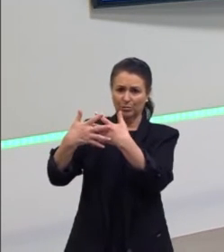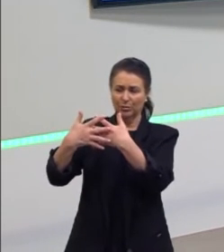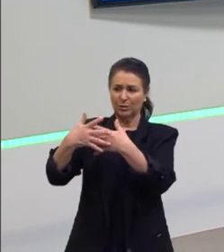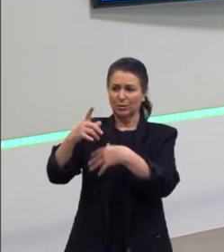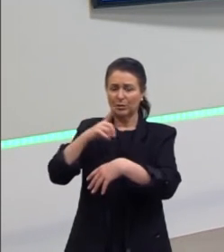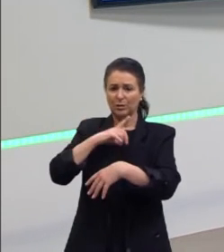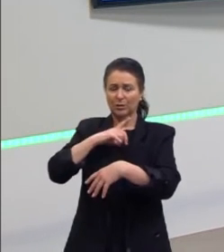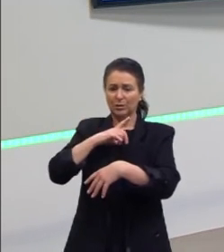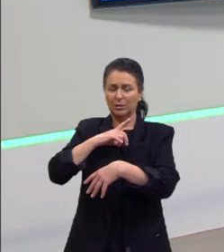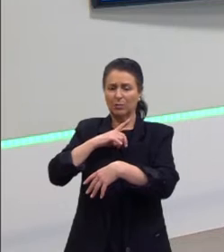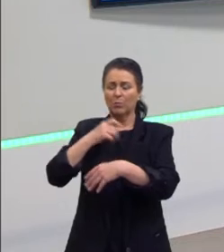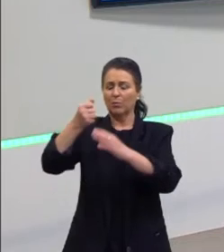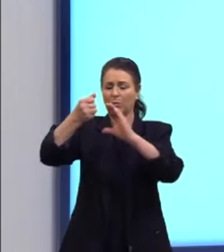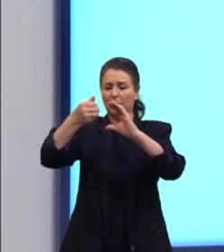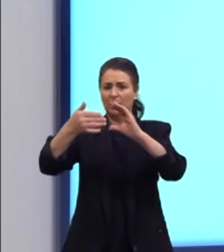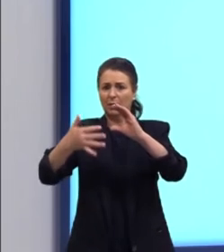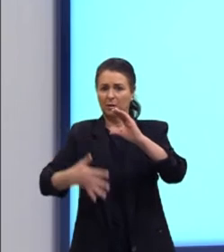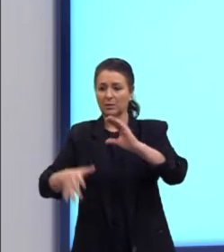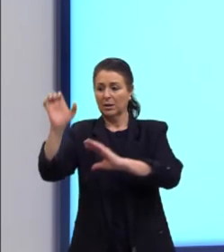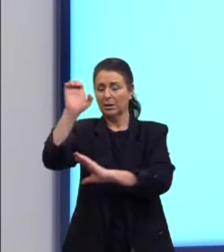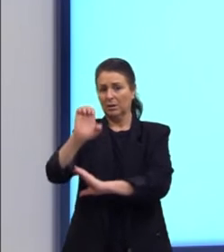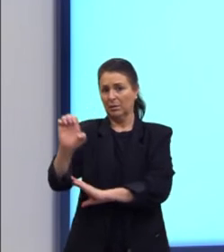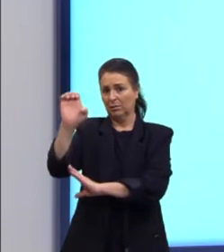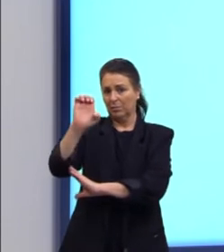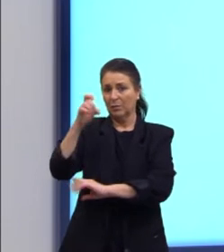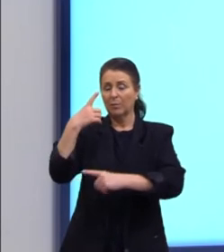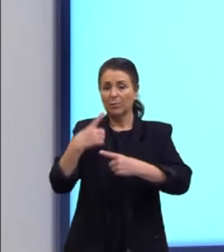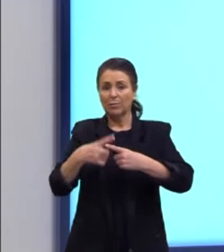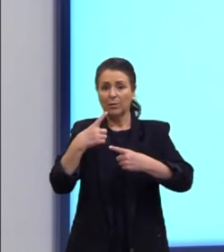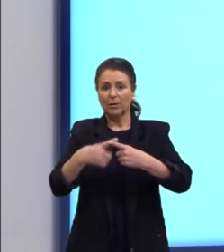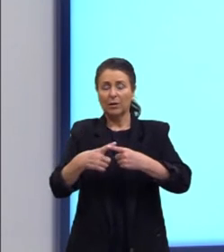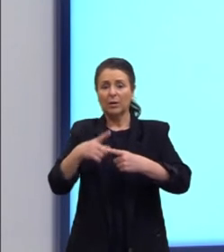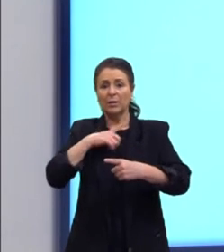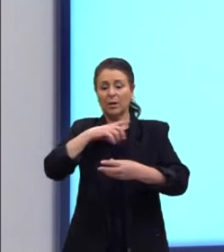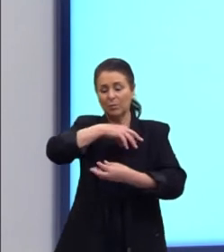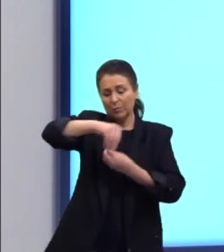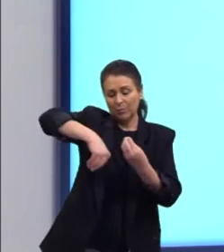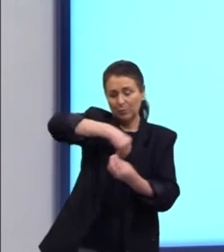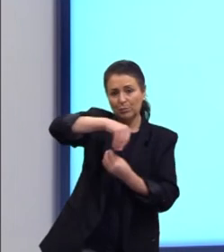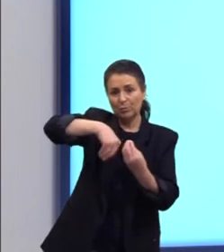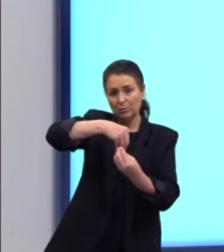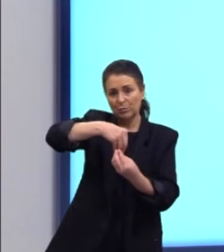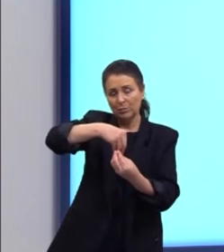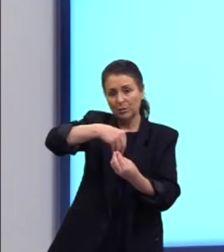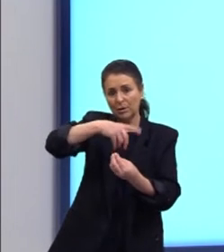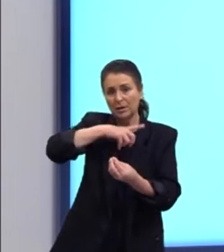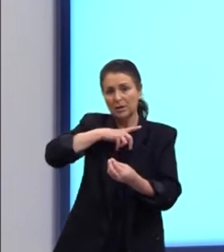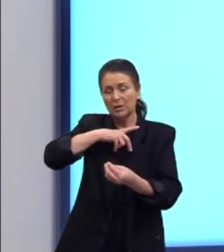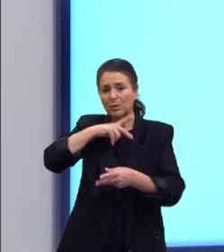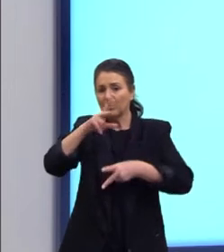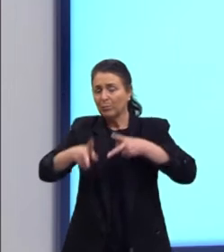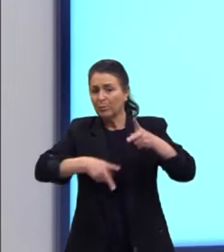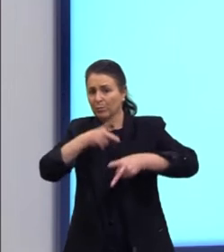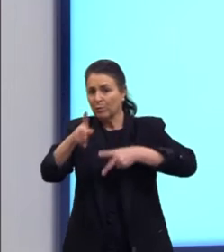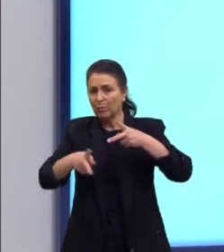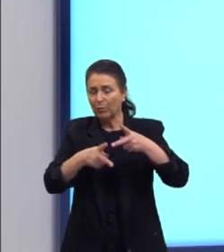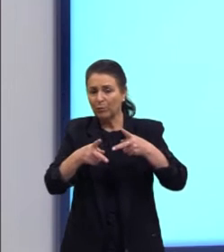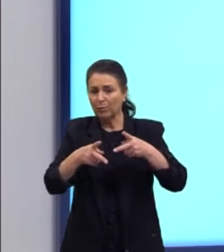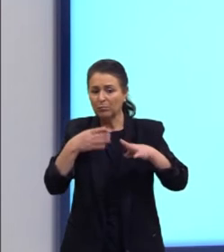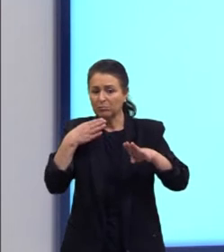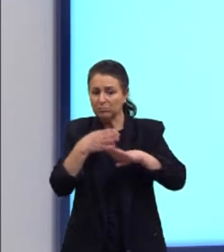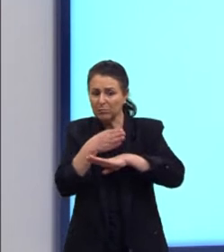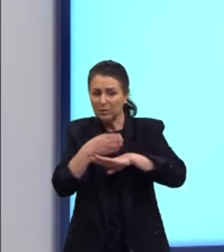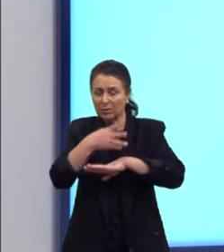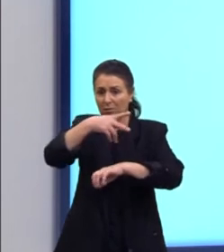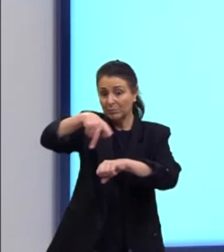com características eurocêntricas. porque há uma mistura. E agora esse povo que pertence a esses